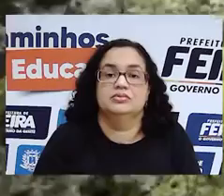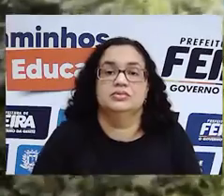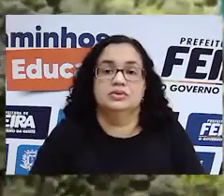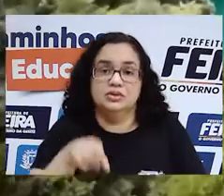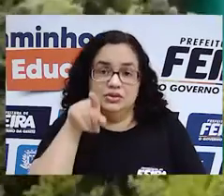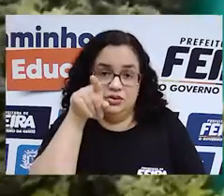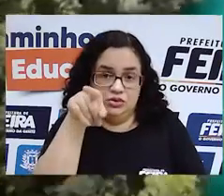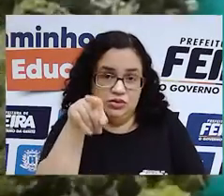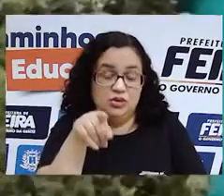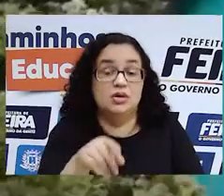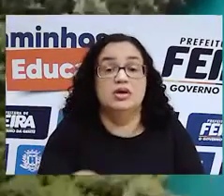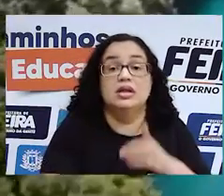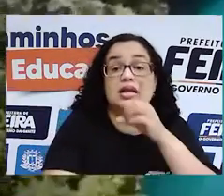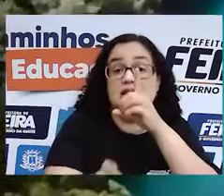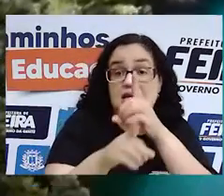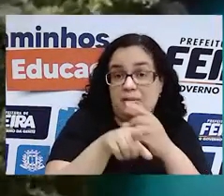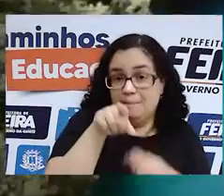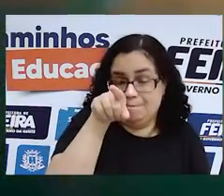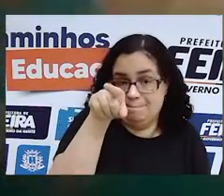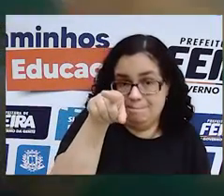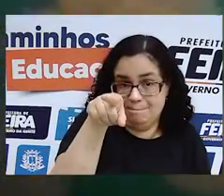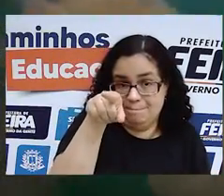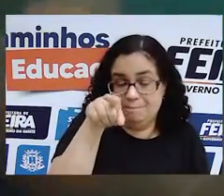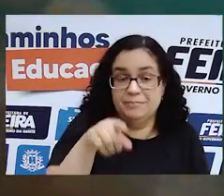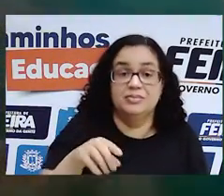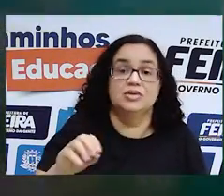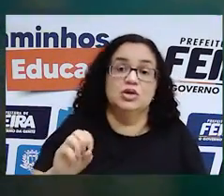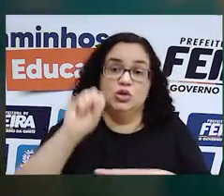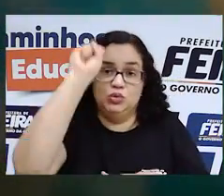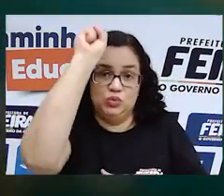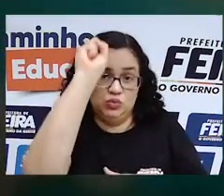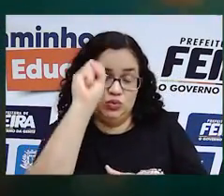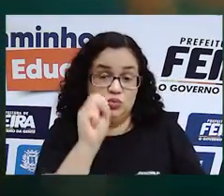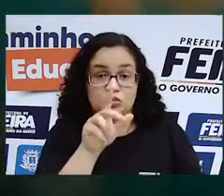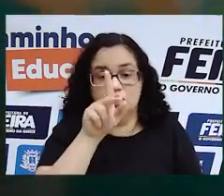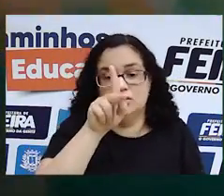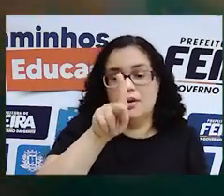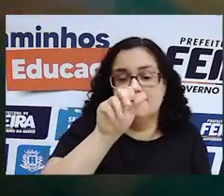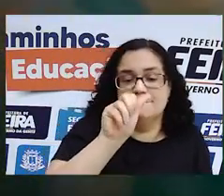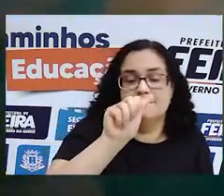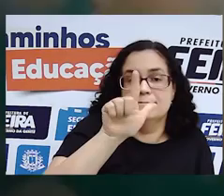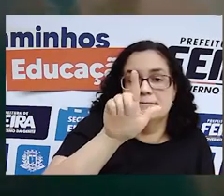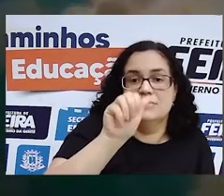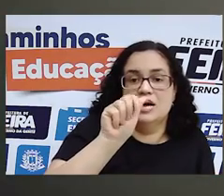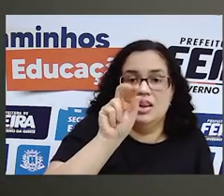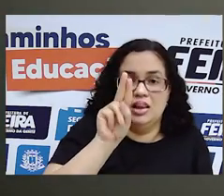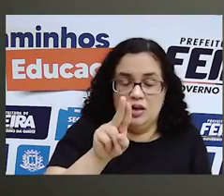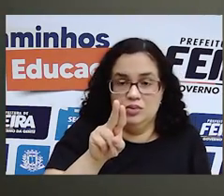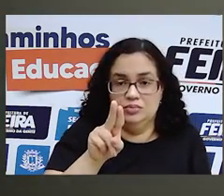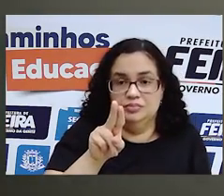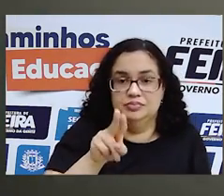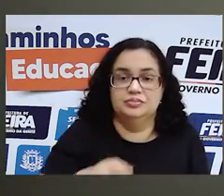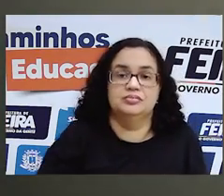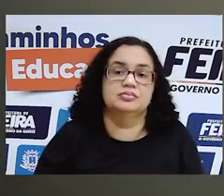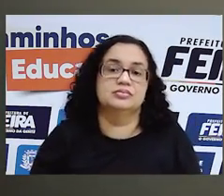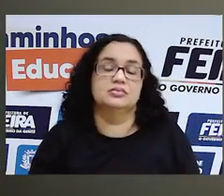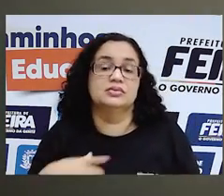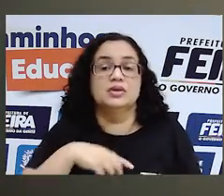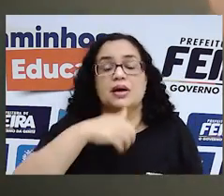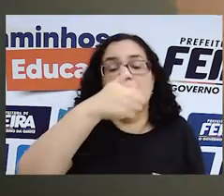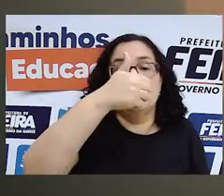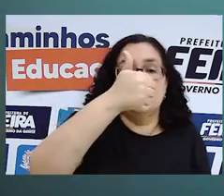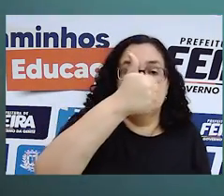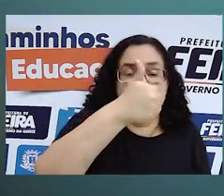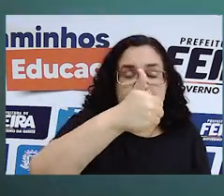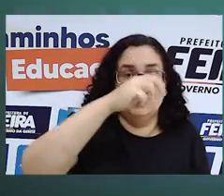Lago das Medusas Está situado no sul de Palau e encontra-se rodeado de pequenas ilhas desabitadas. Médio 500